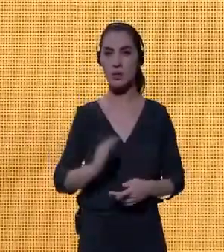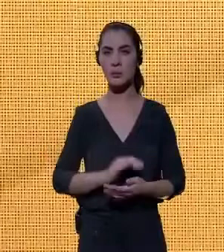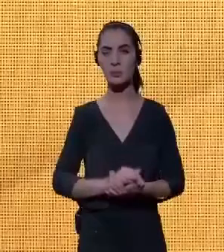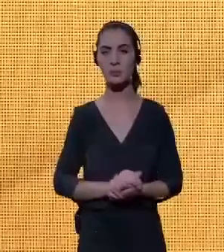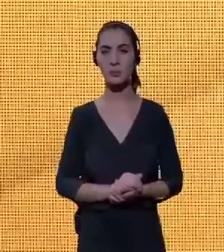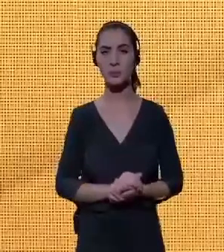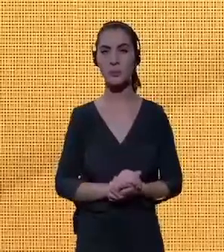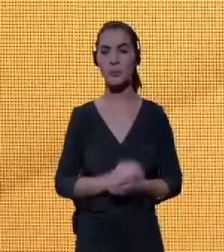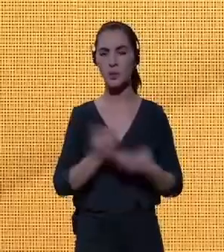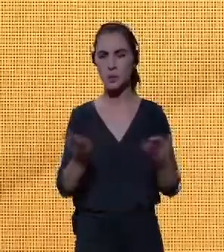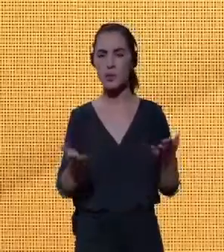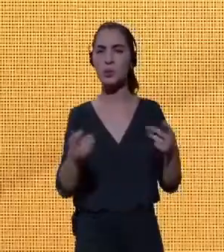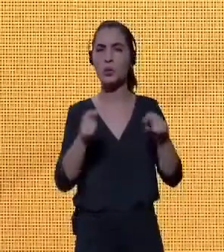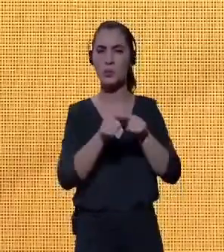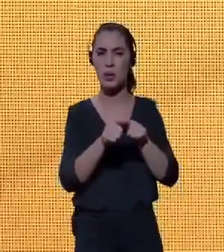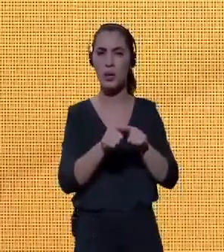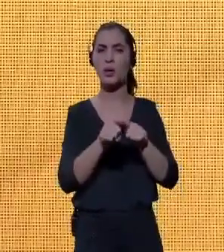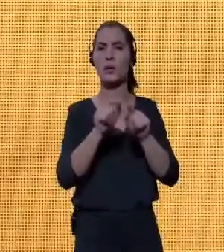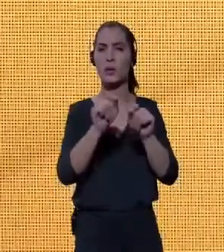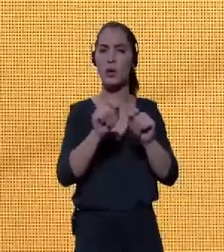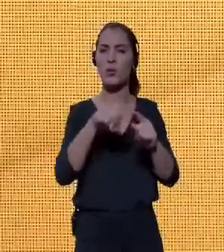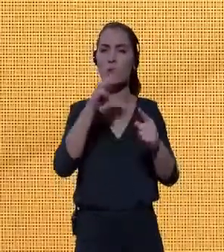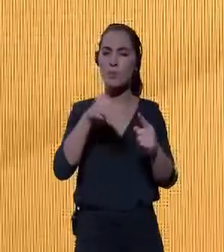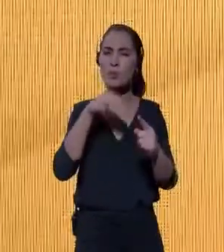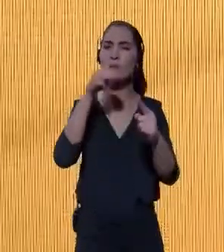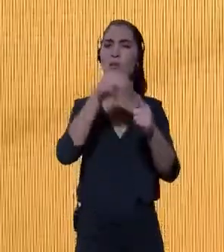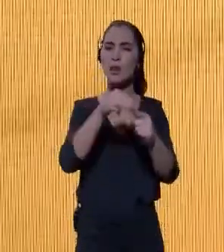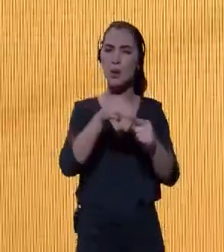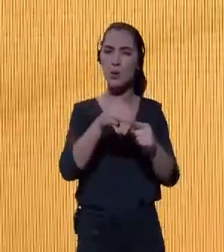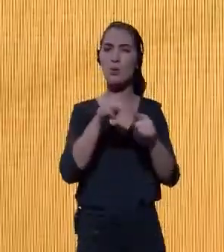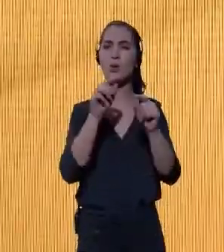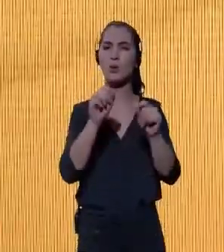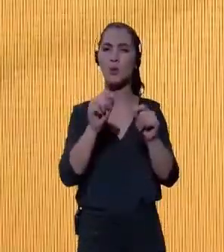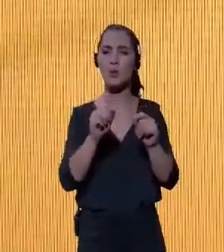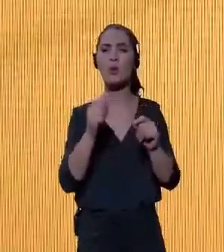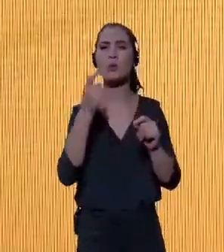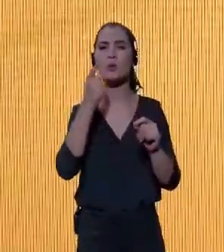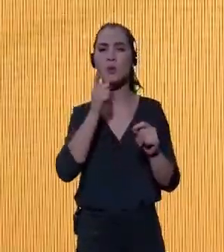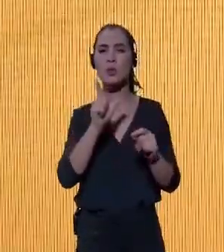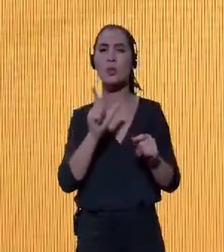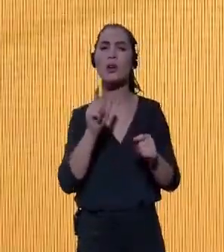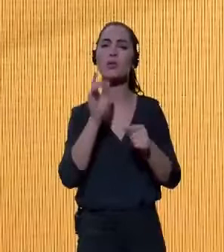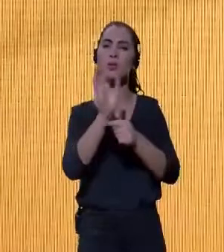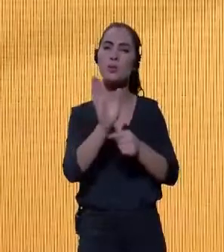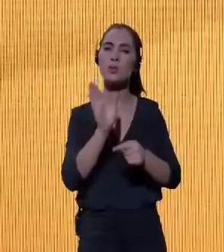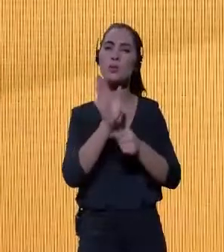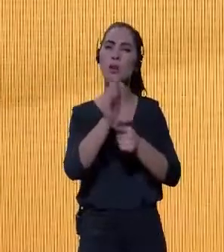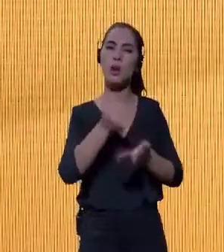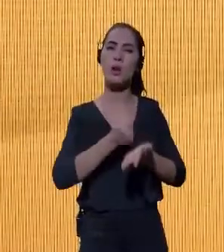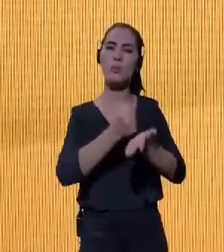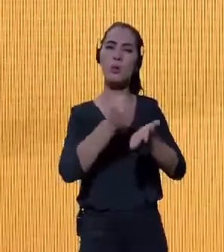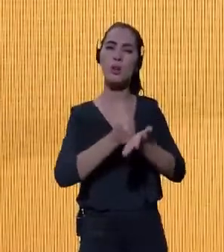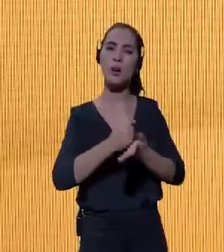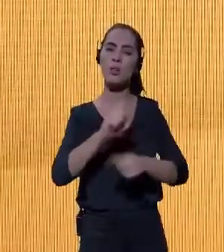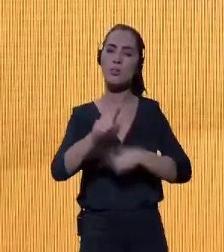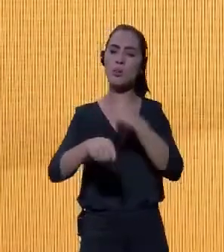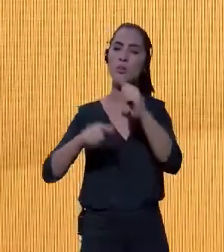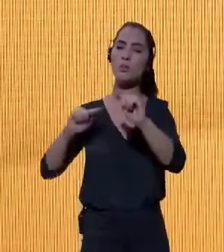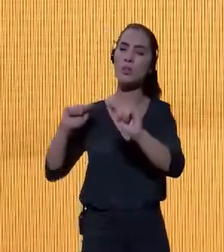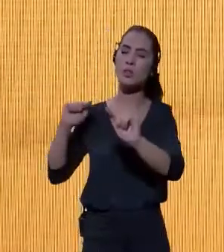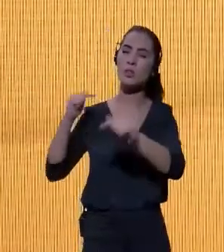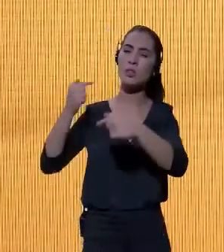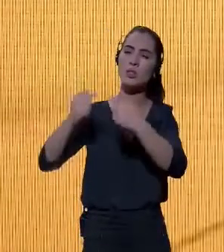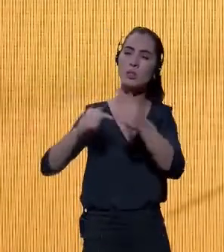consta também como uma missão com entregas bastante palpáveis para a próxima geração de políticas